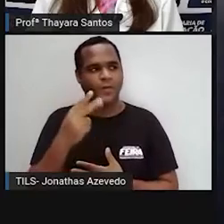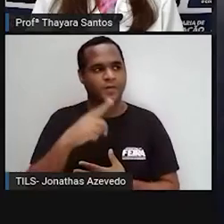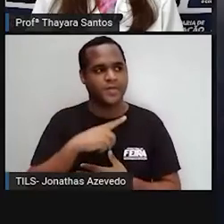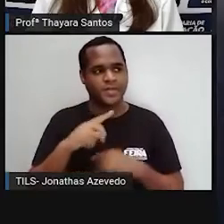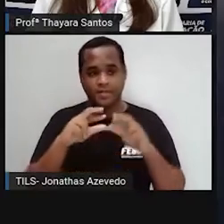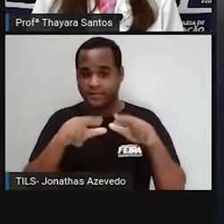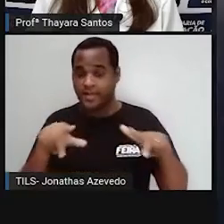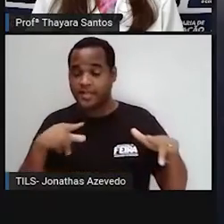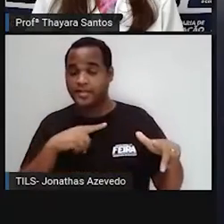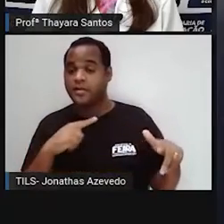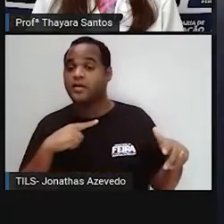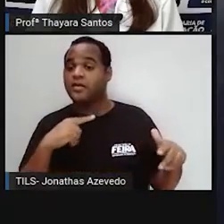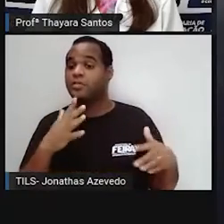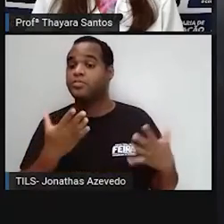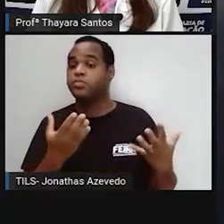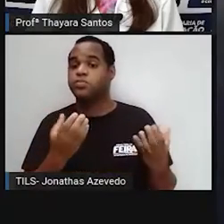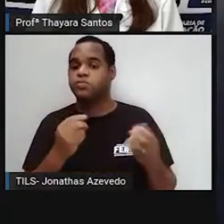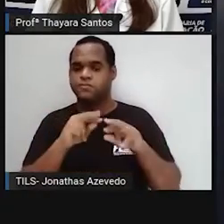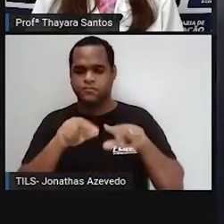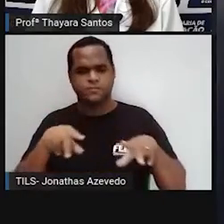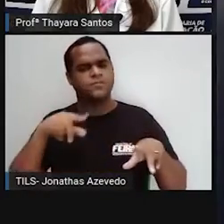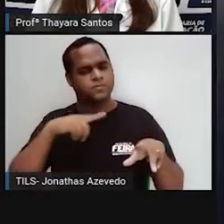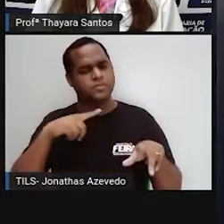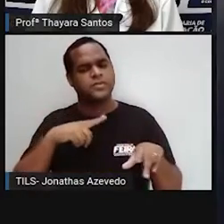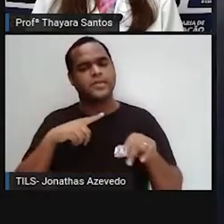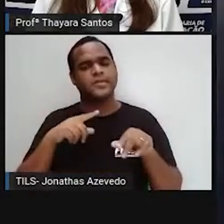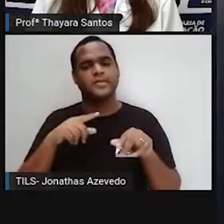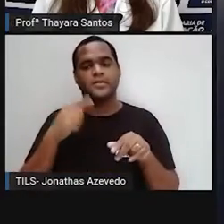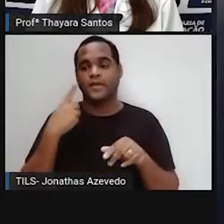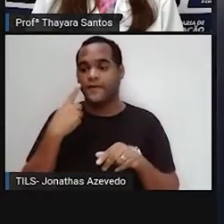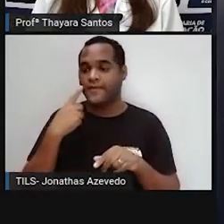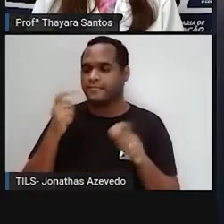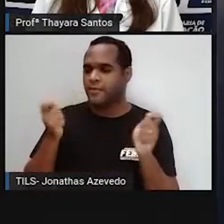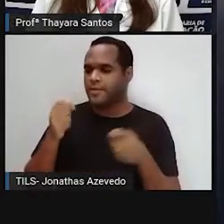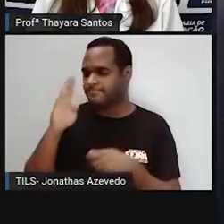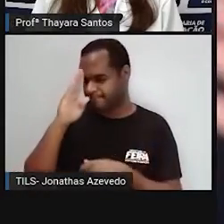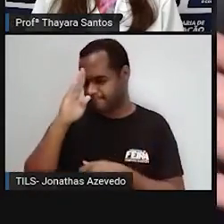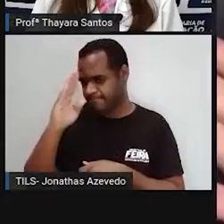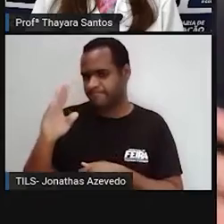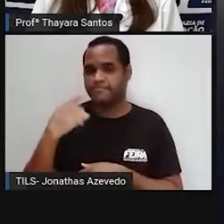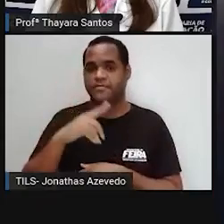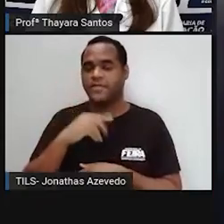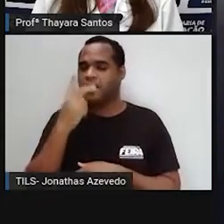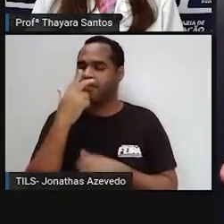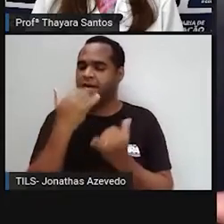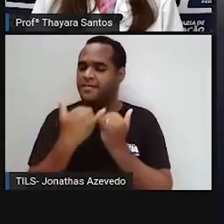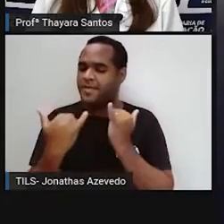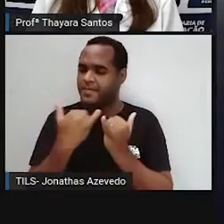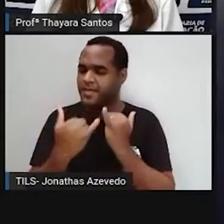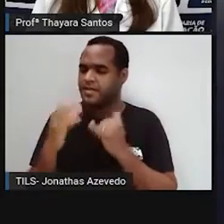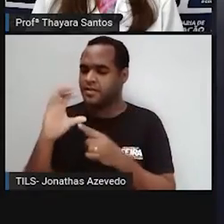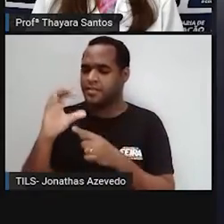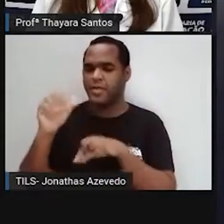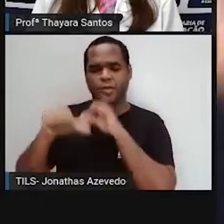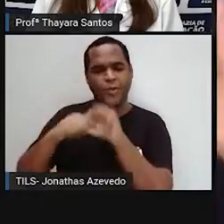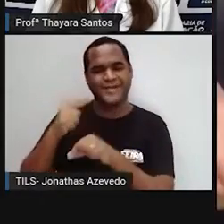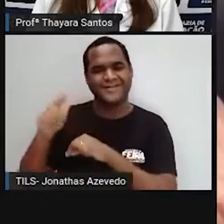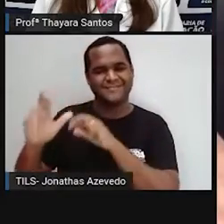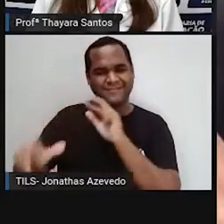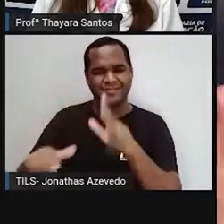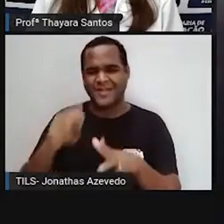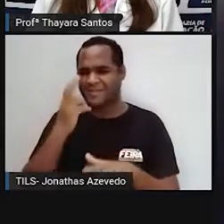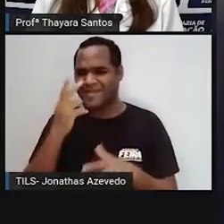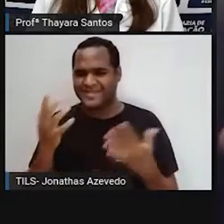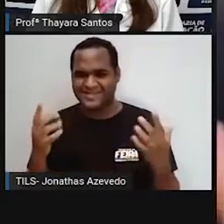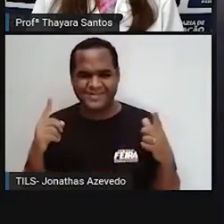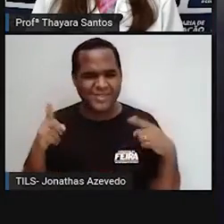chama de eventos extremos, que são esses eventos pontuais, onde parece que o clima está completamente doido, né? Ou que está muito